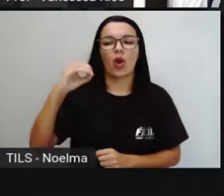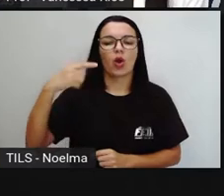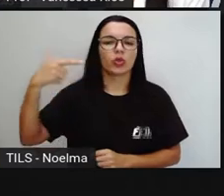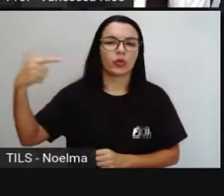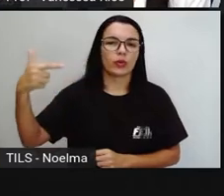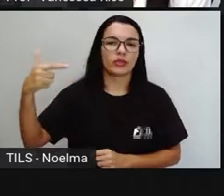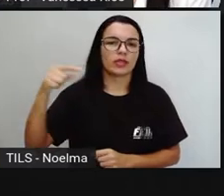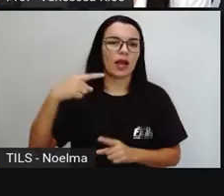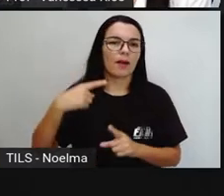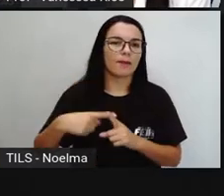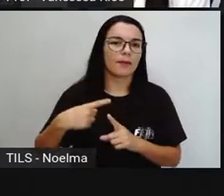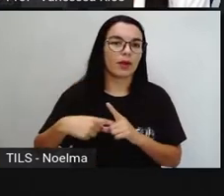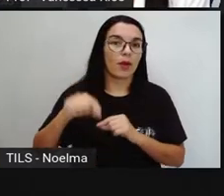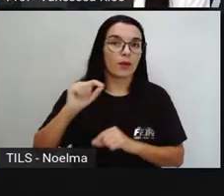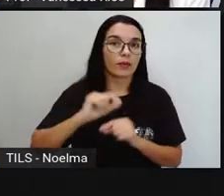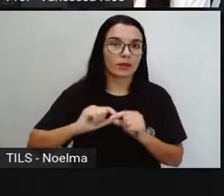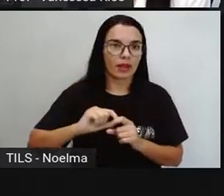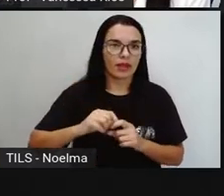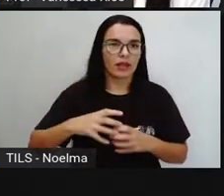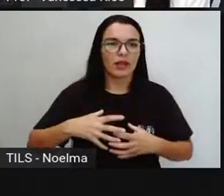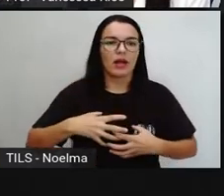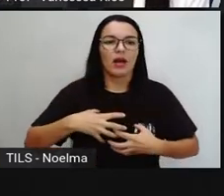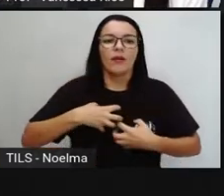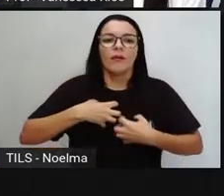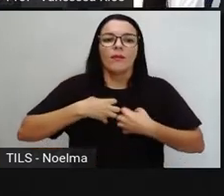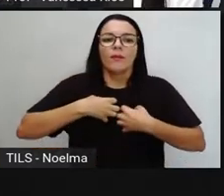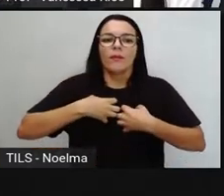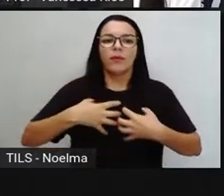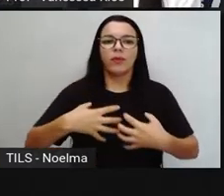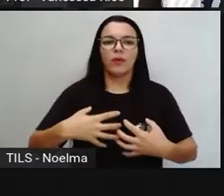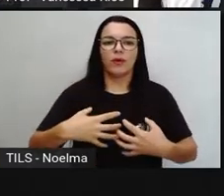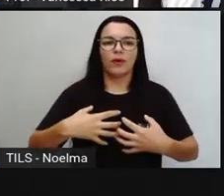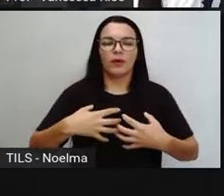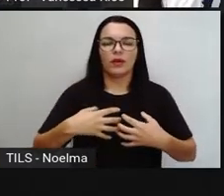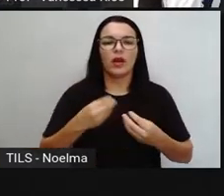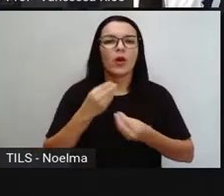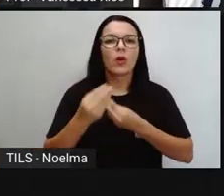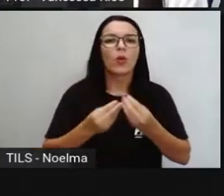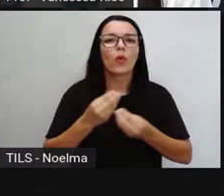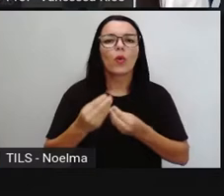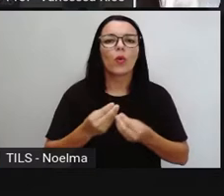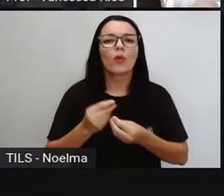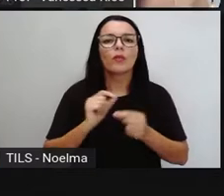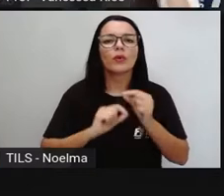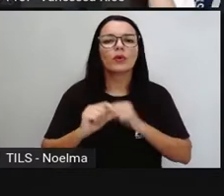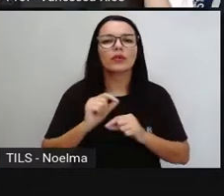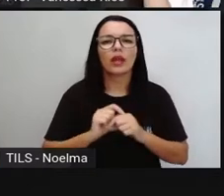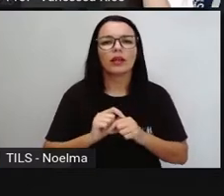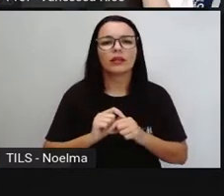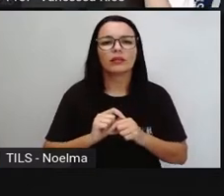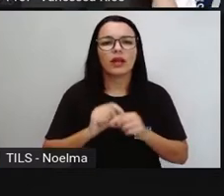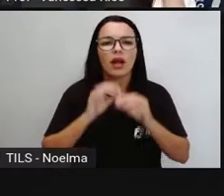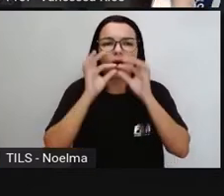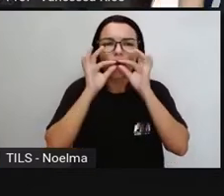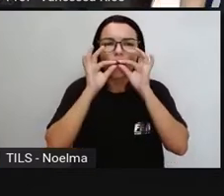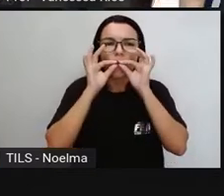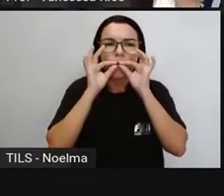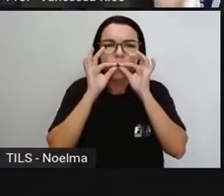expirado por nossos pulmões. Como é que a gente enche o balão, não é? A gente enche o balão, ó,